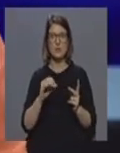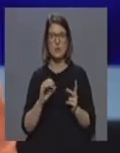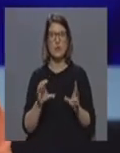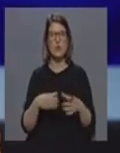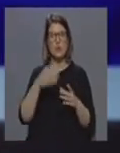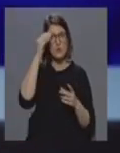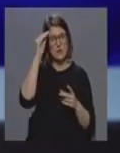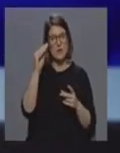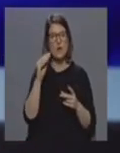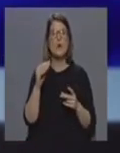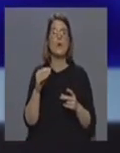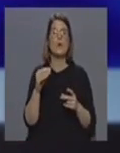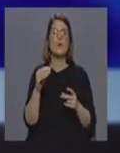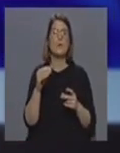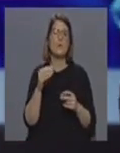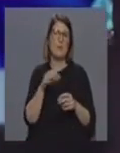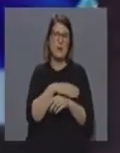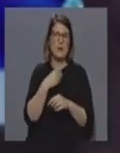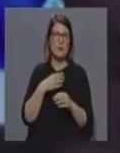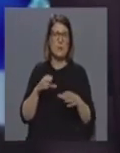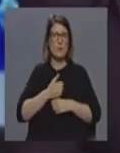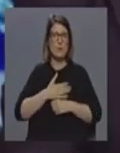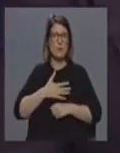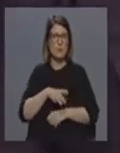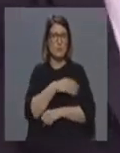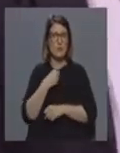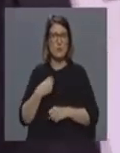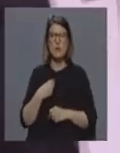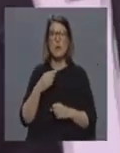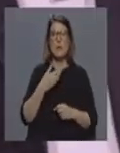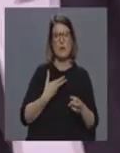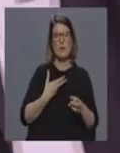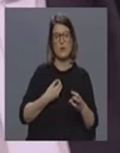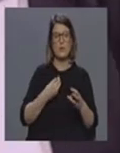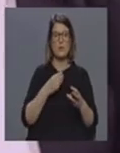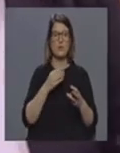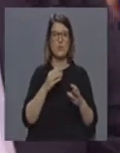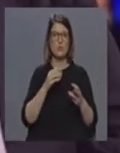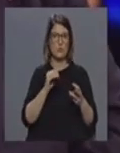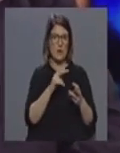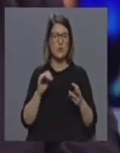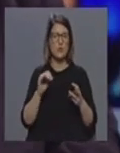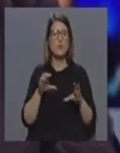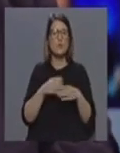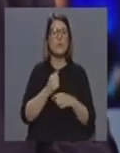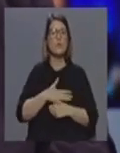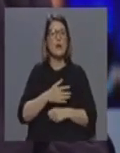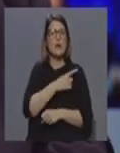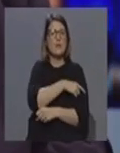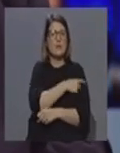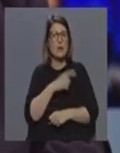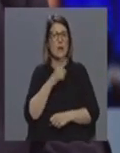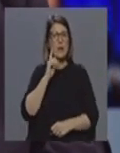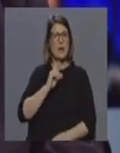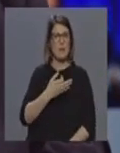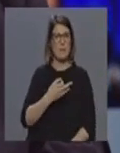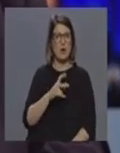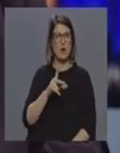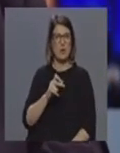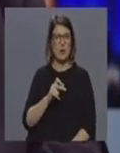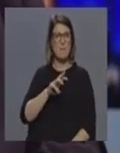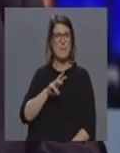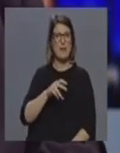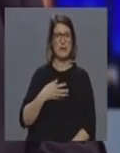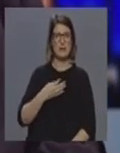da Ordem dos Médicos, Pedro Soares, Presidente da Secção Regional dos Açores da Ordem dos Enfermeiros, e Paula Mendes, na terceira,